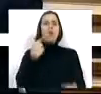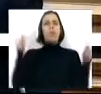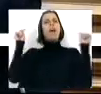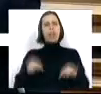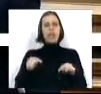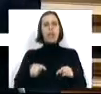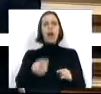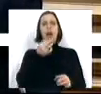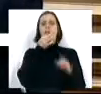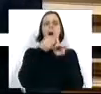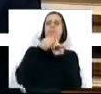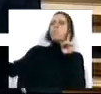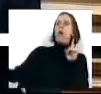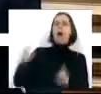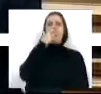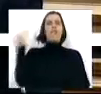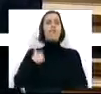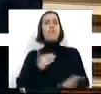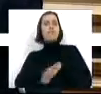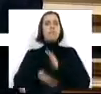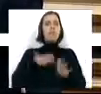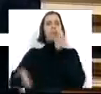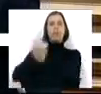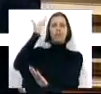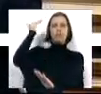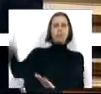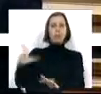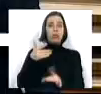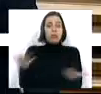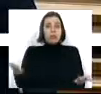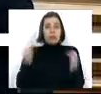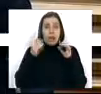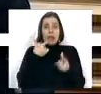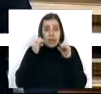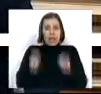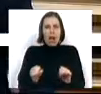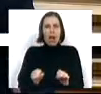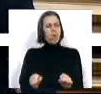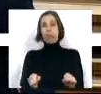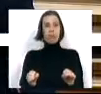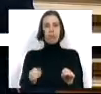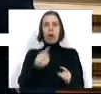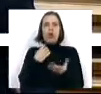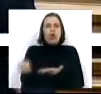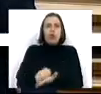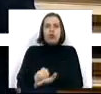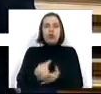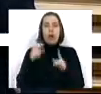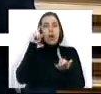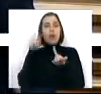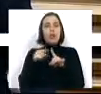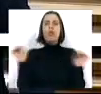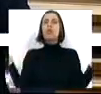chegar aqui, subir para o lado, fazer de conta que não é nada com ele e ir-se embora, sem dizer, seja o que for. E não está nada dito a este